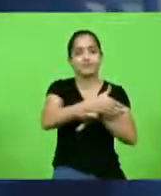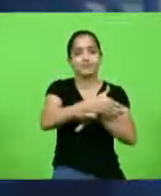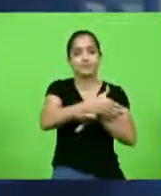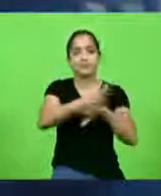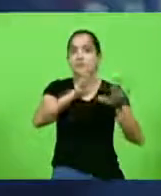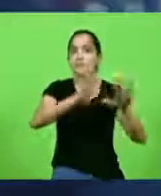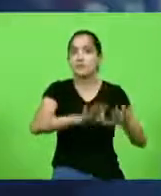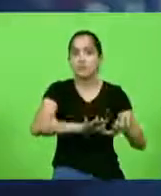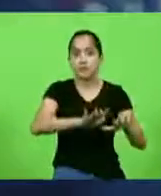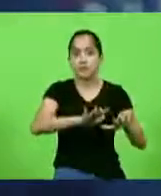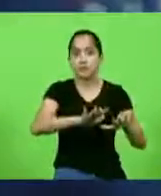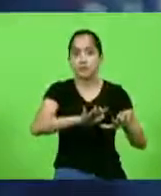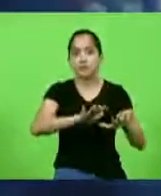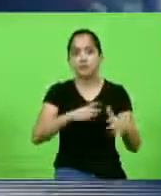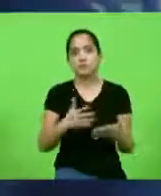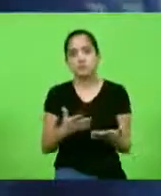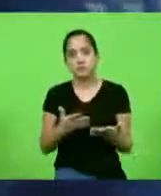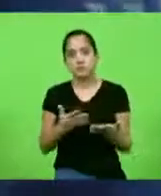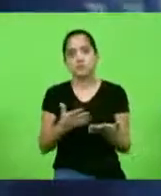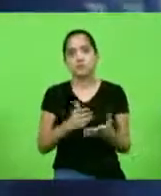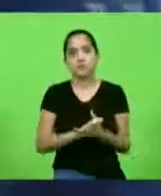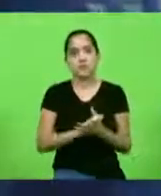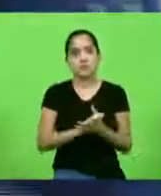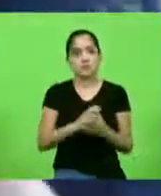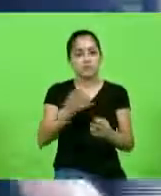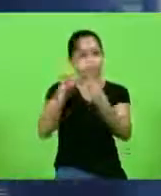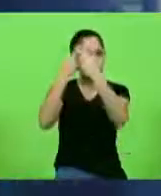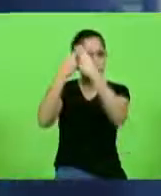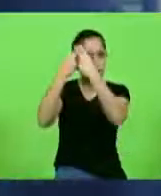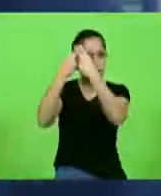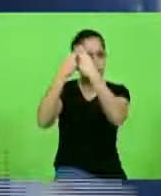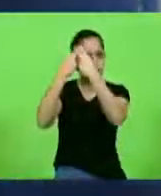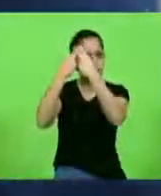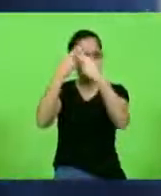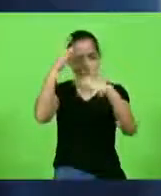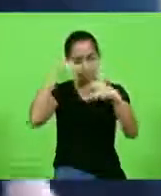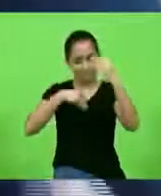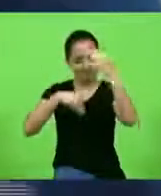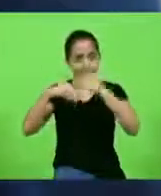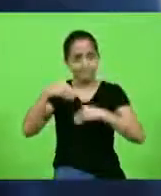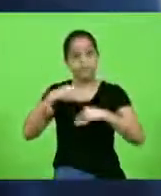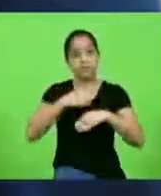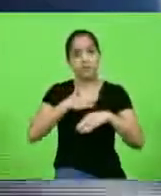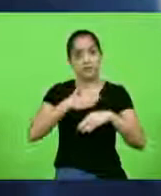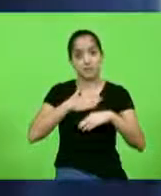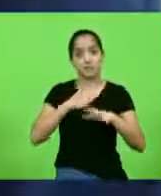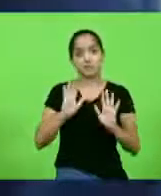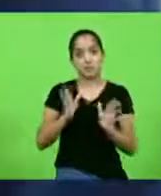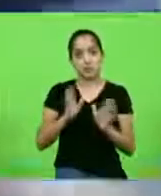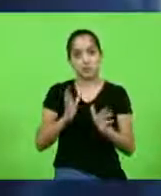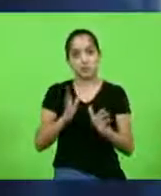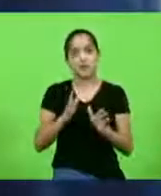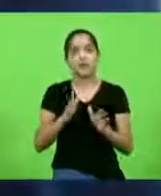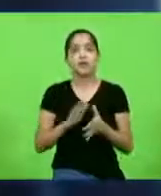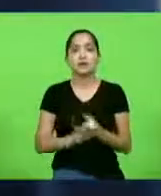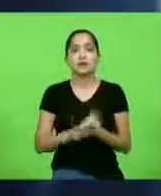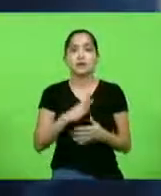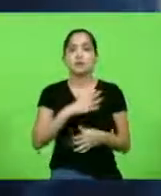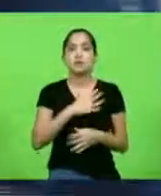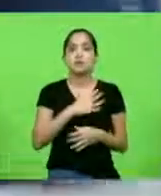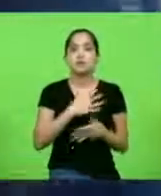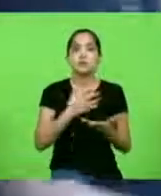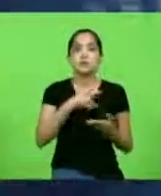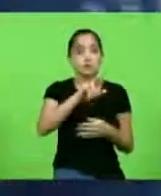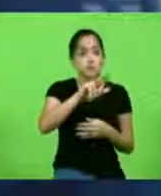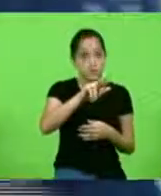permaneceram. O problema psicológico meu, vou dizer, meu já, dos meus